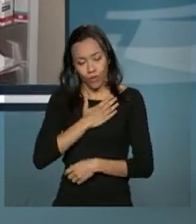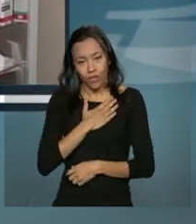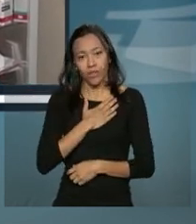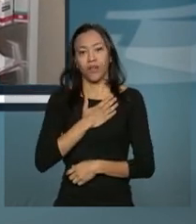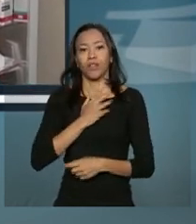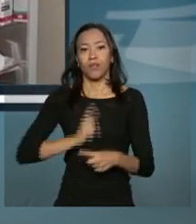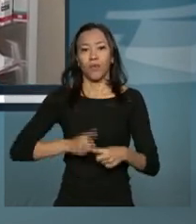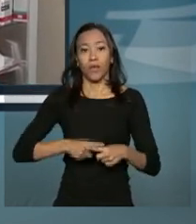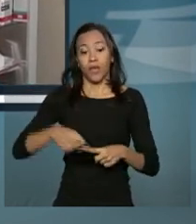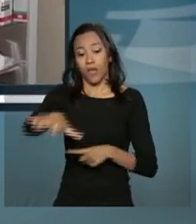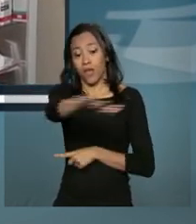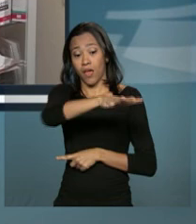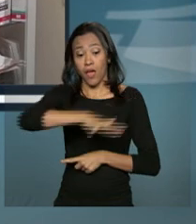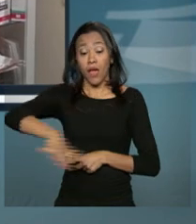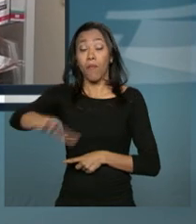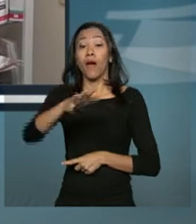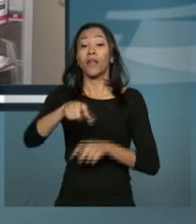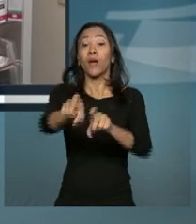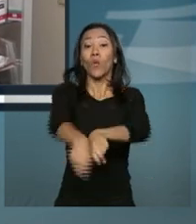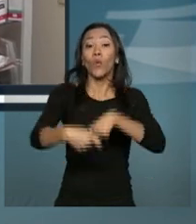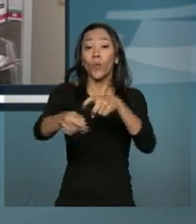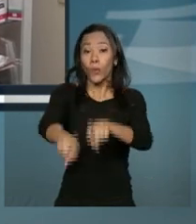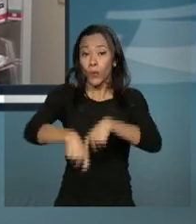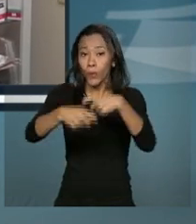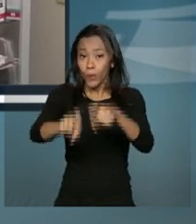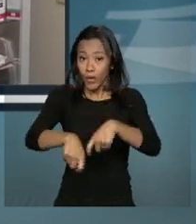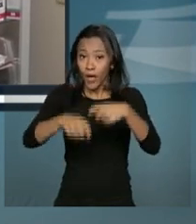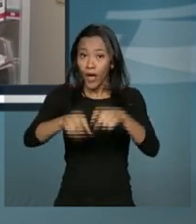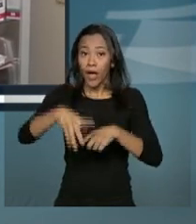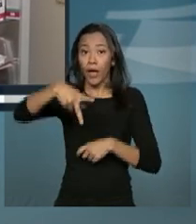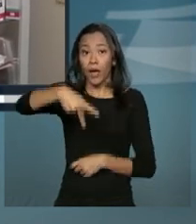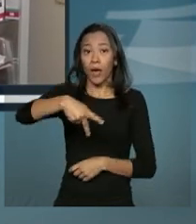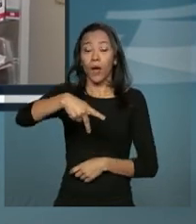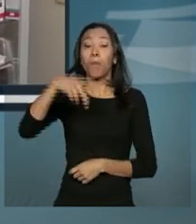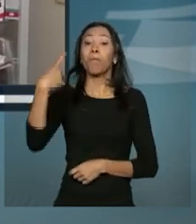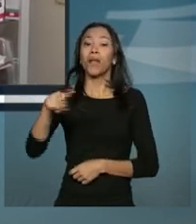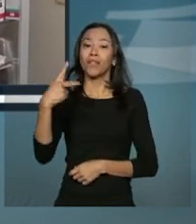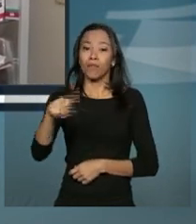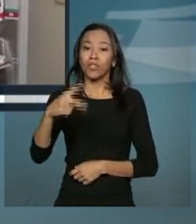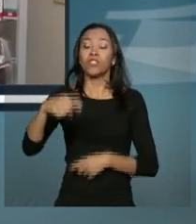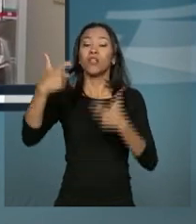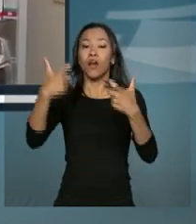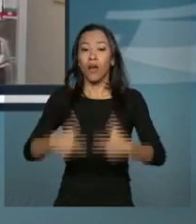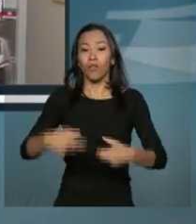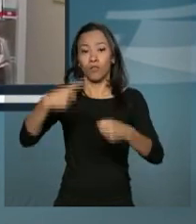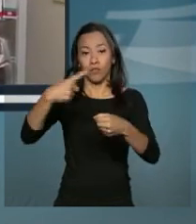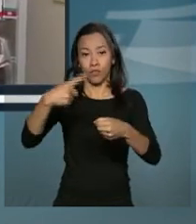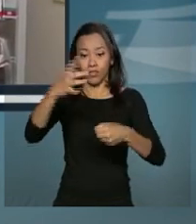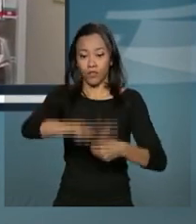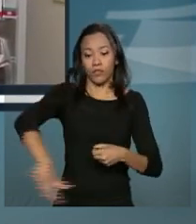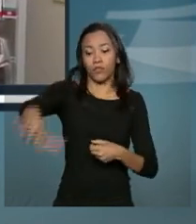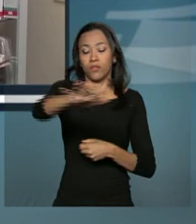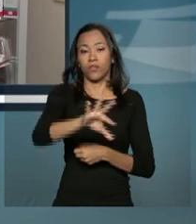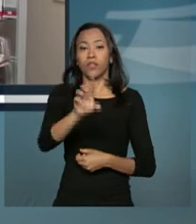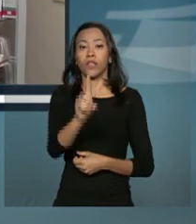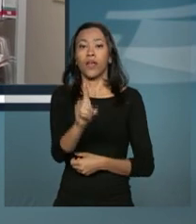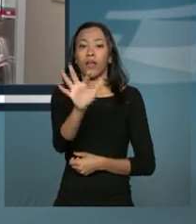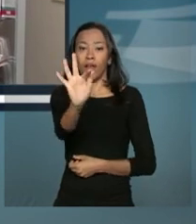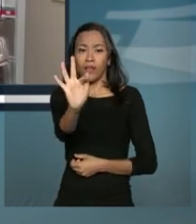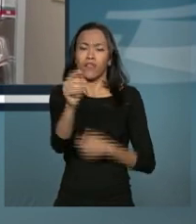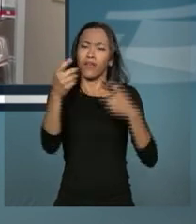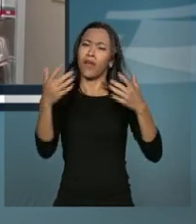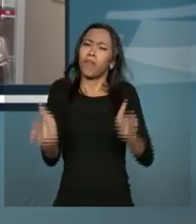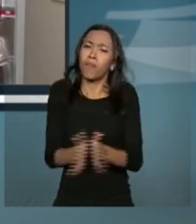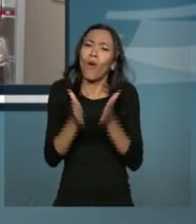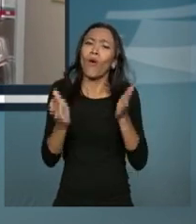porque a minha população trabalha na área rural, de Planaltina, Distrito Federal, é uma população muito carente. Se eu não estivesse